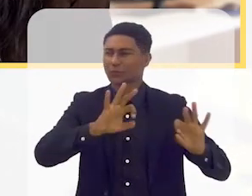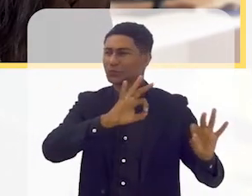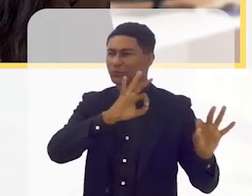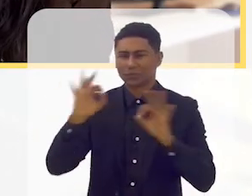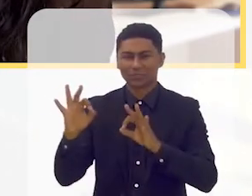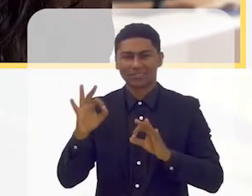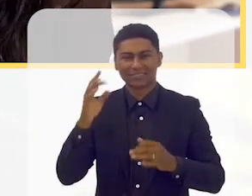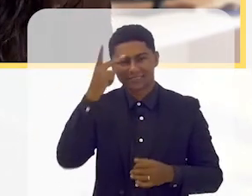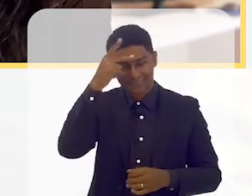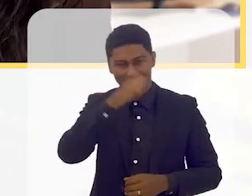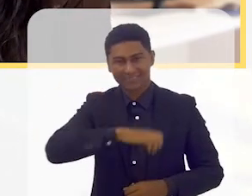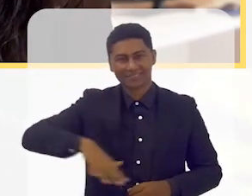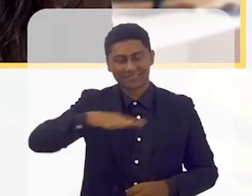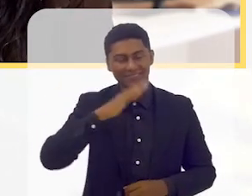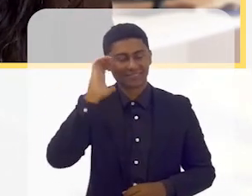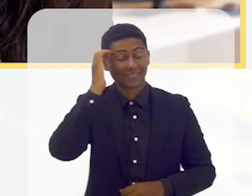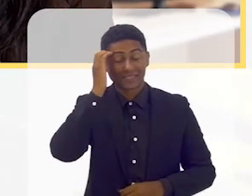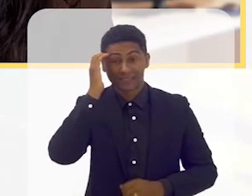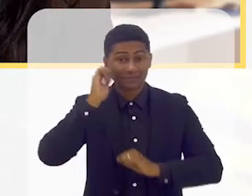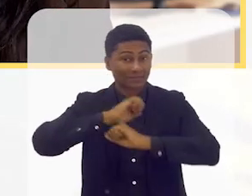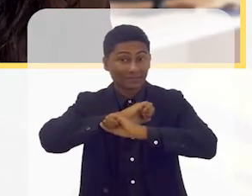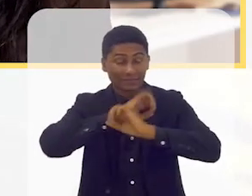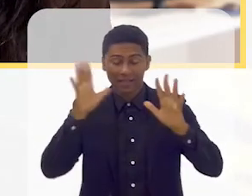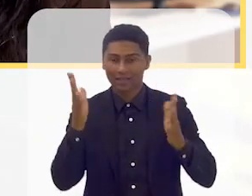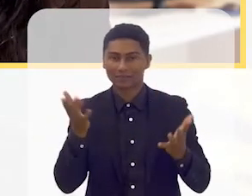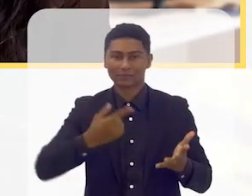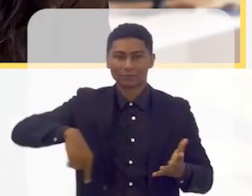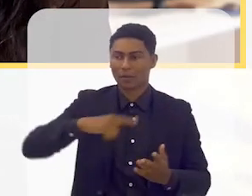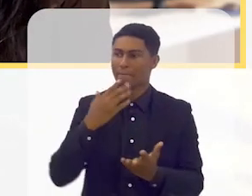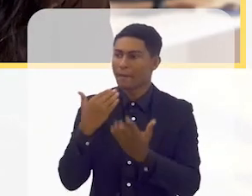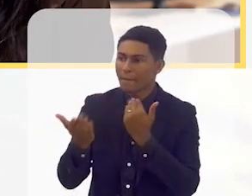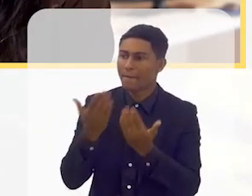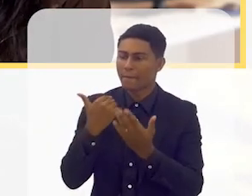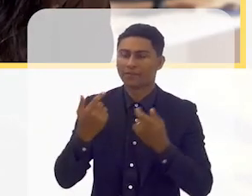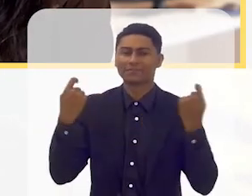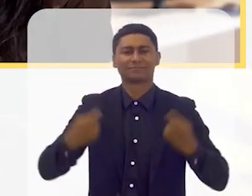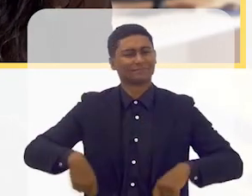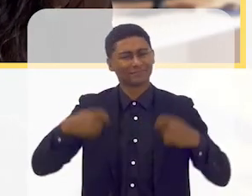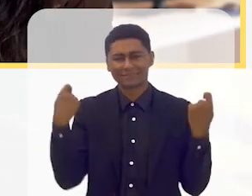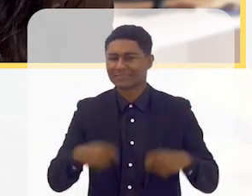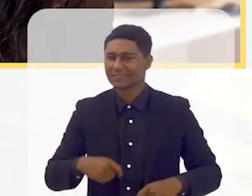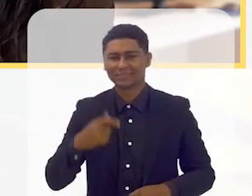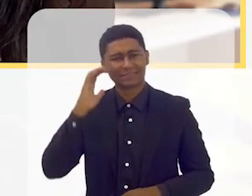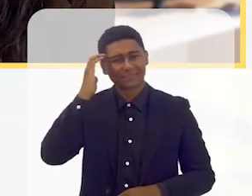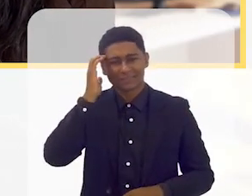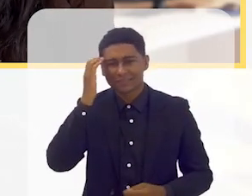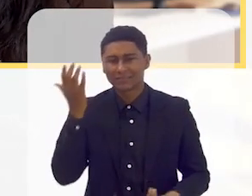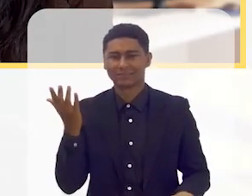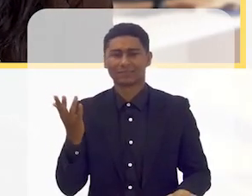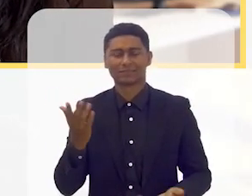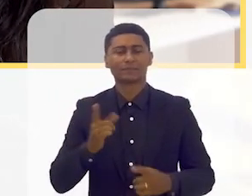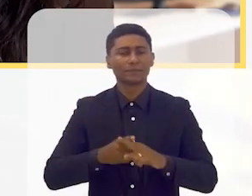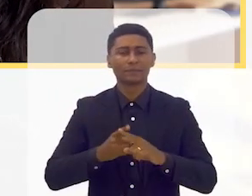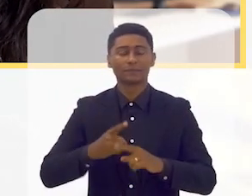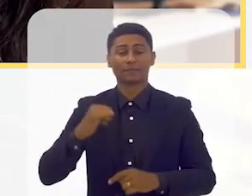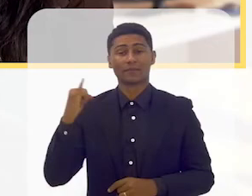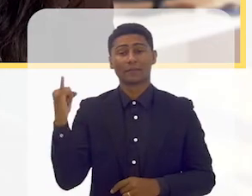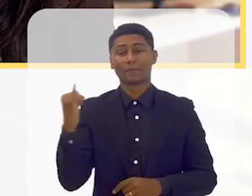mundo para as pessoas entenderem melhor o que a gente está falando entenderem melhor a importância